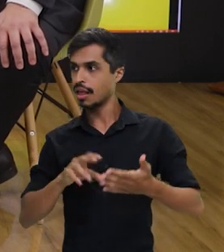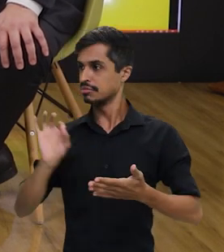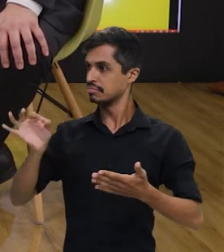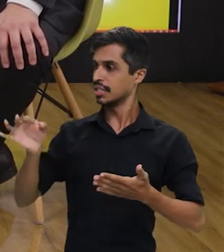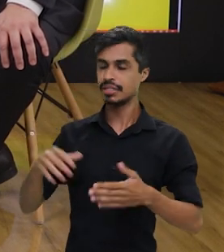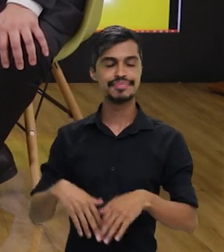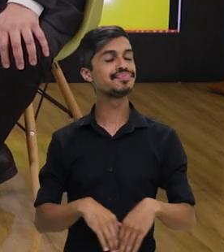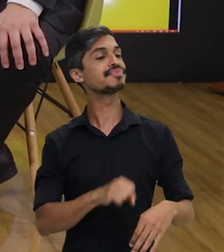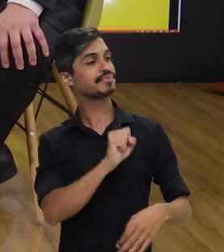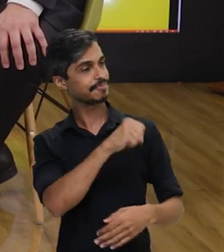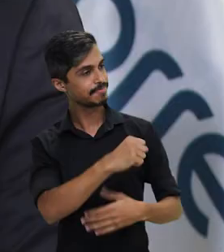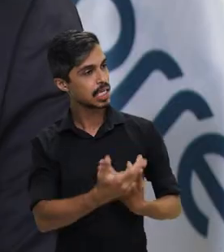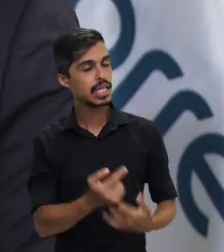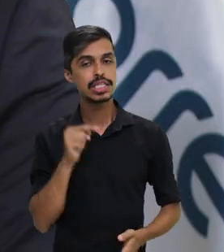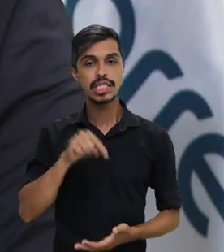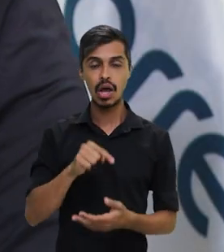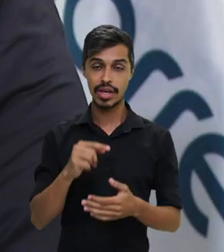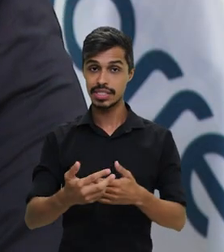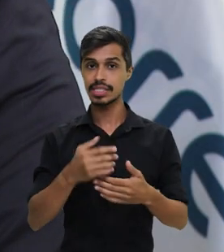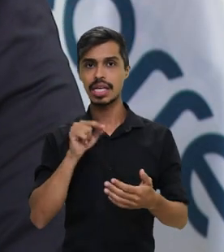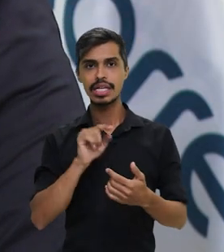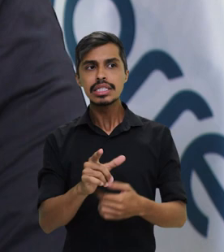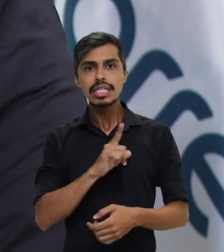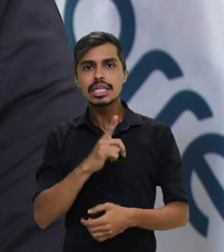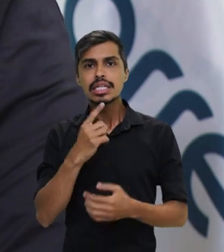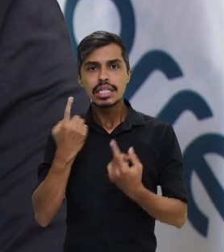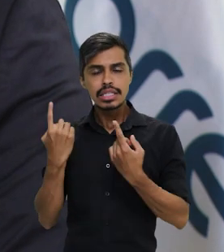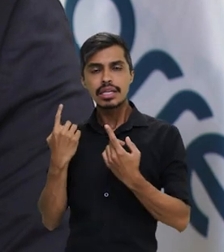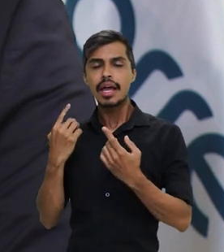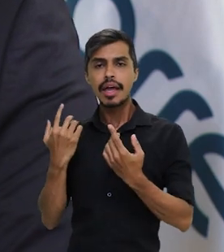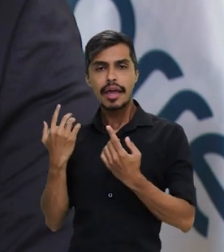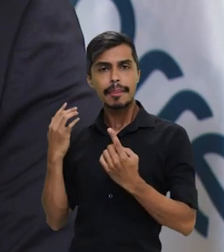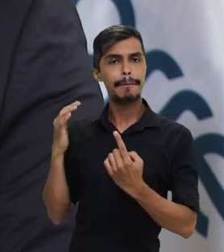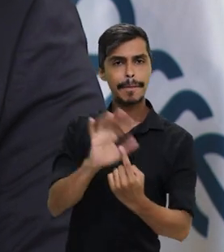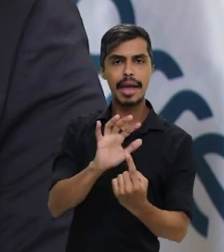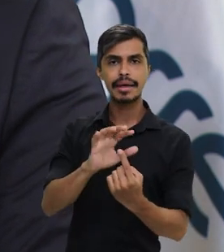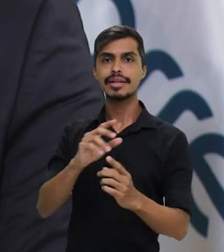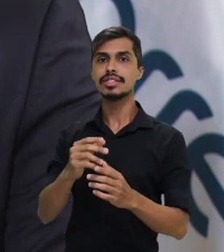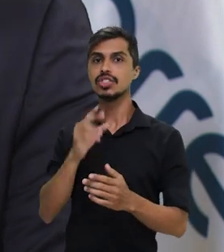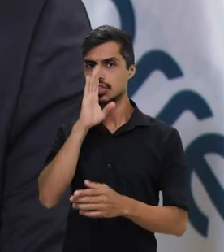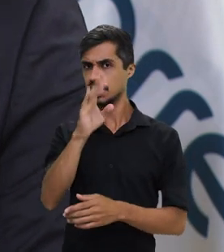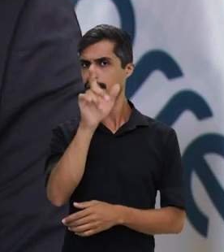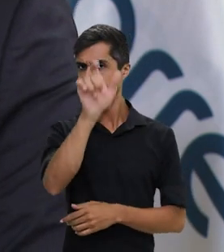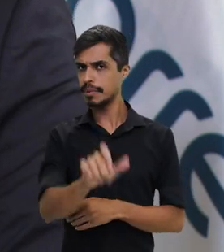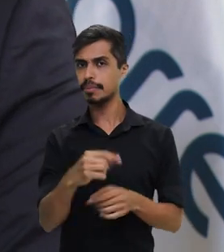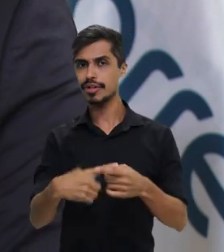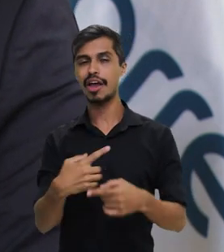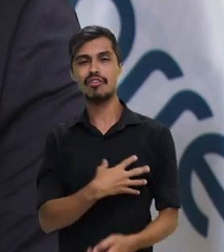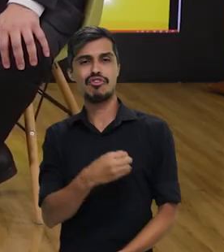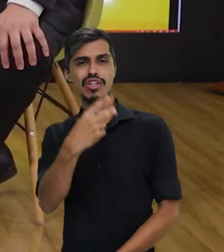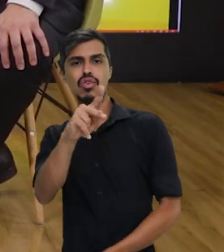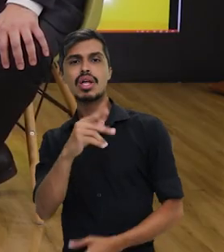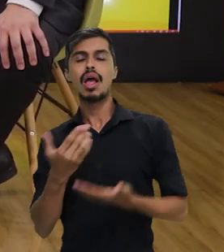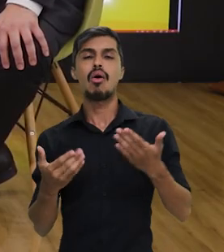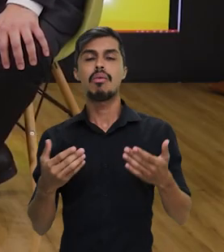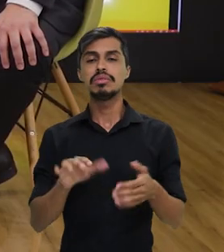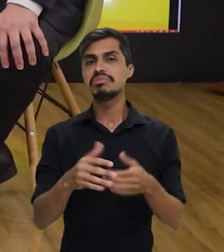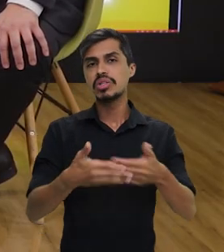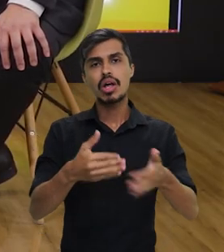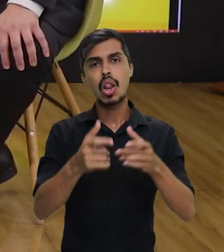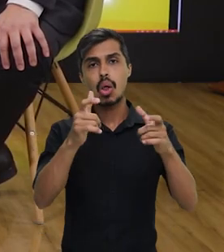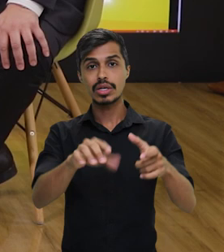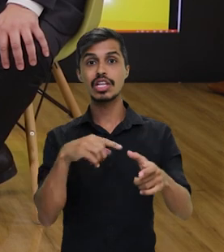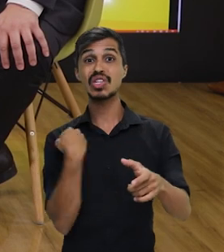São todos assim. Essa é uma operação que interessa diretamente na vida das pessoas. Por quê? Porque é o filho que vai receber o livro, não importa onde ele